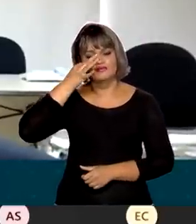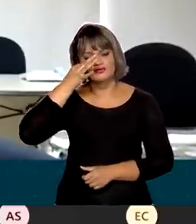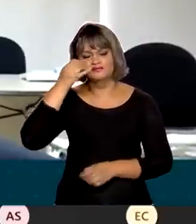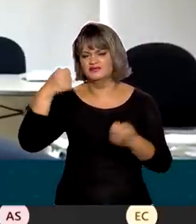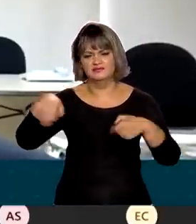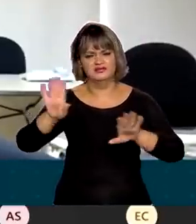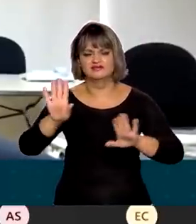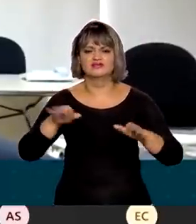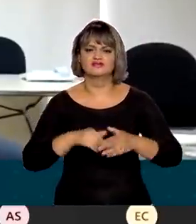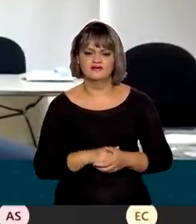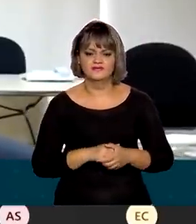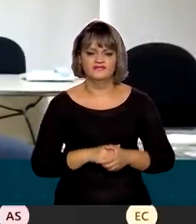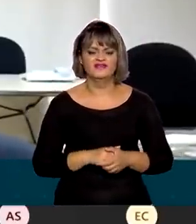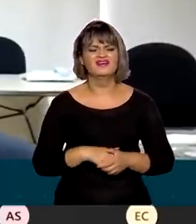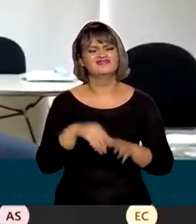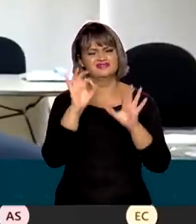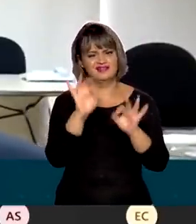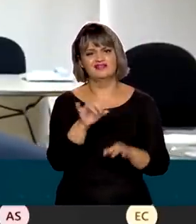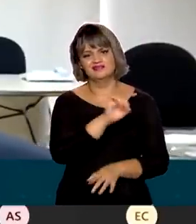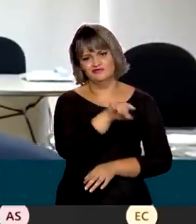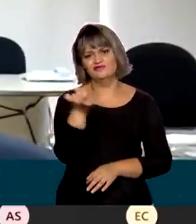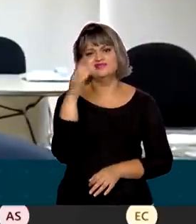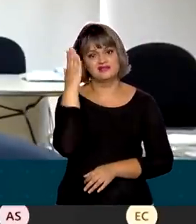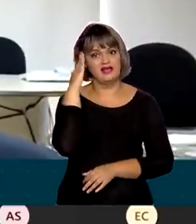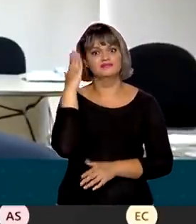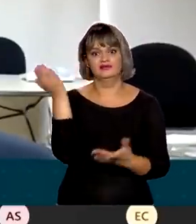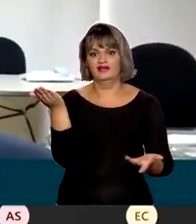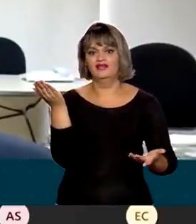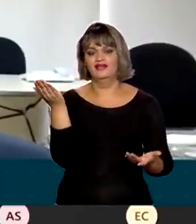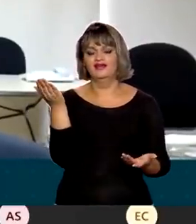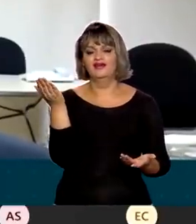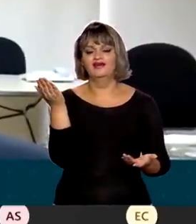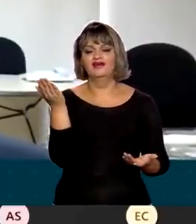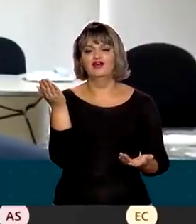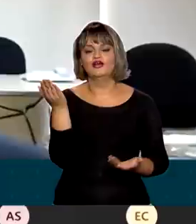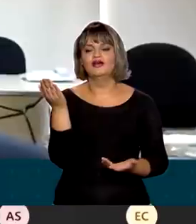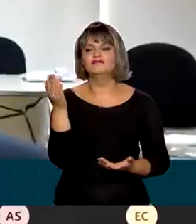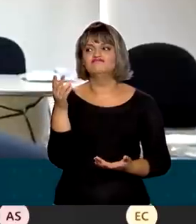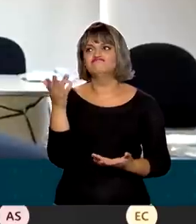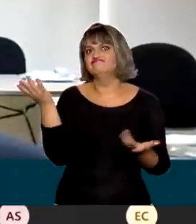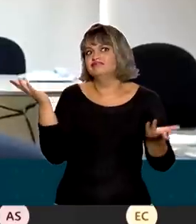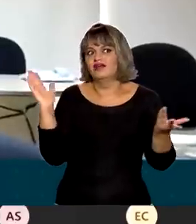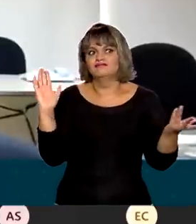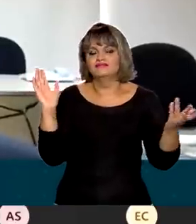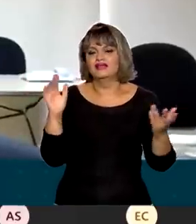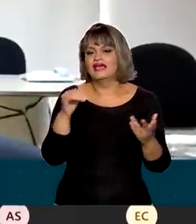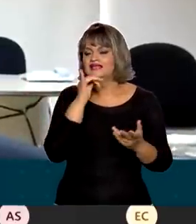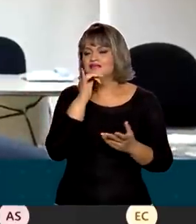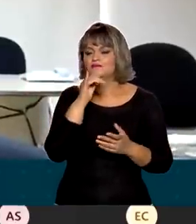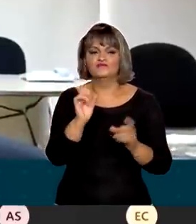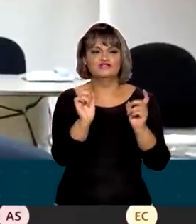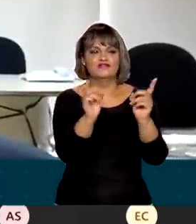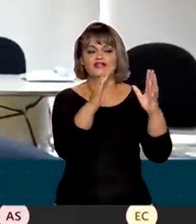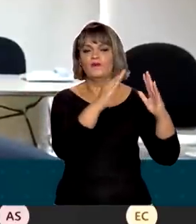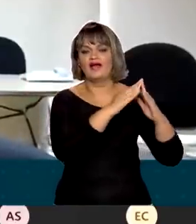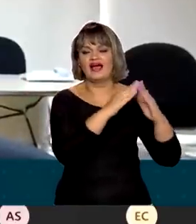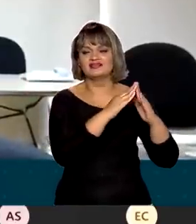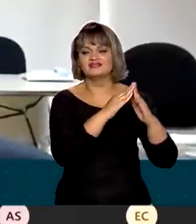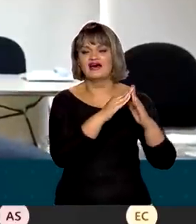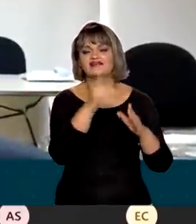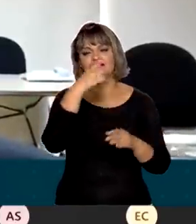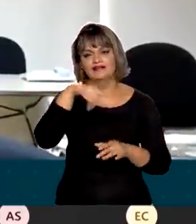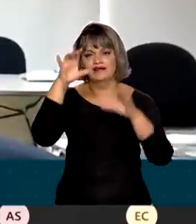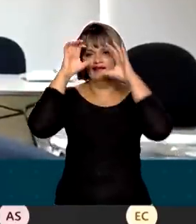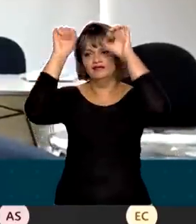por cartórios. Eu tenho certeza que todos aqui conhecem histórias de determinada... Você vendeu um imóvel, a quantidade de